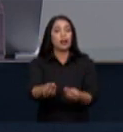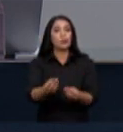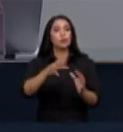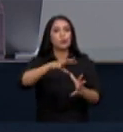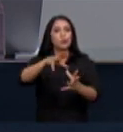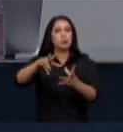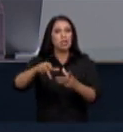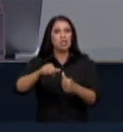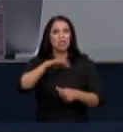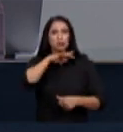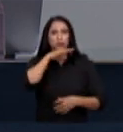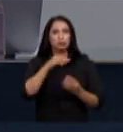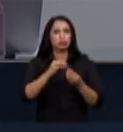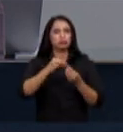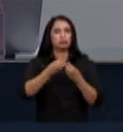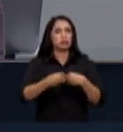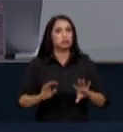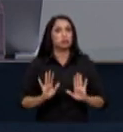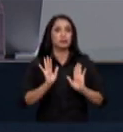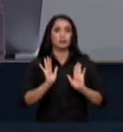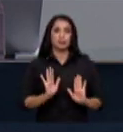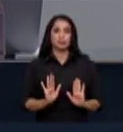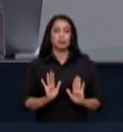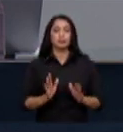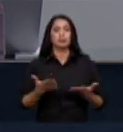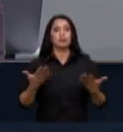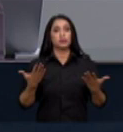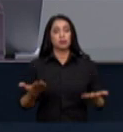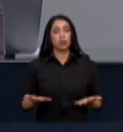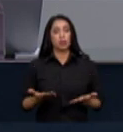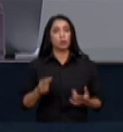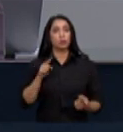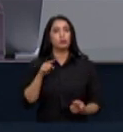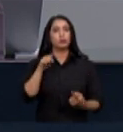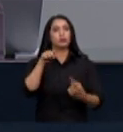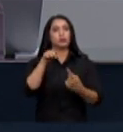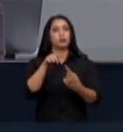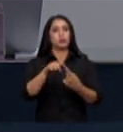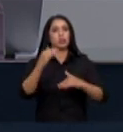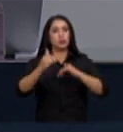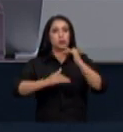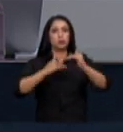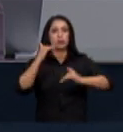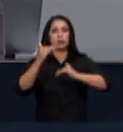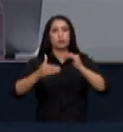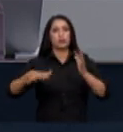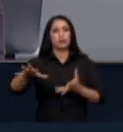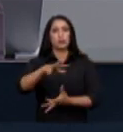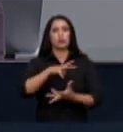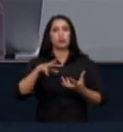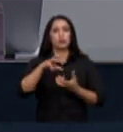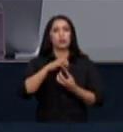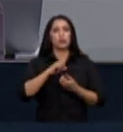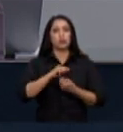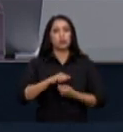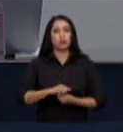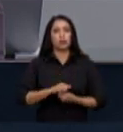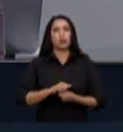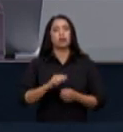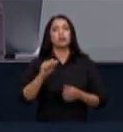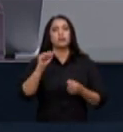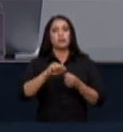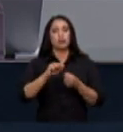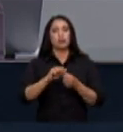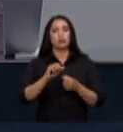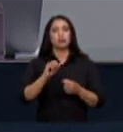arruinado e a propósito um dos objetivos do desenvolvimento sustentável preconizados